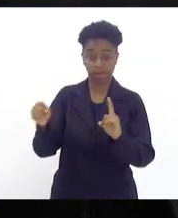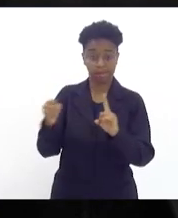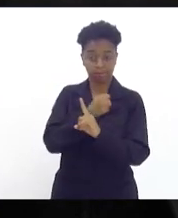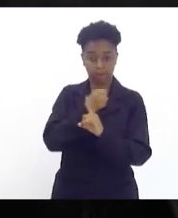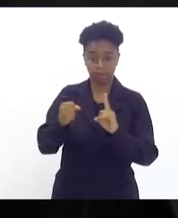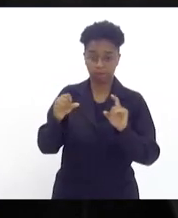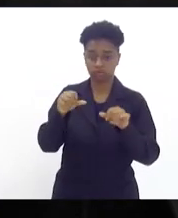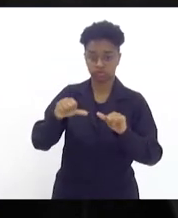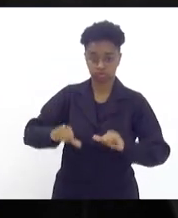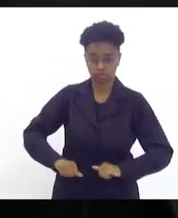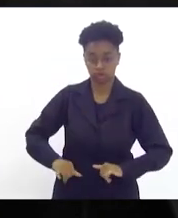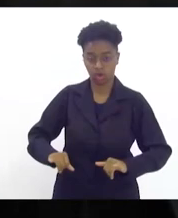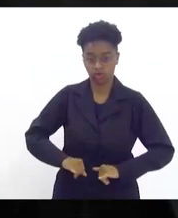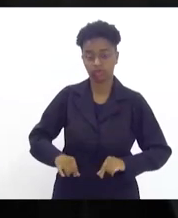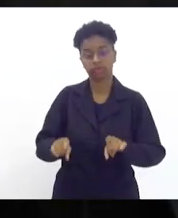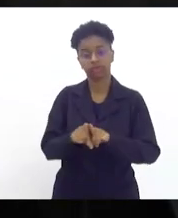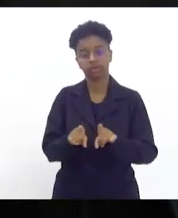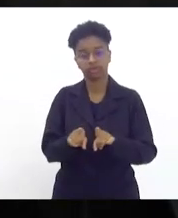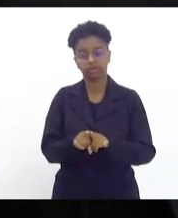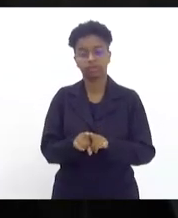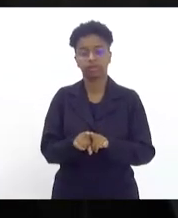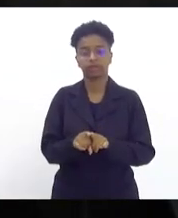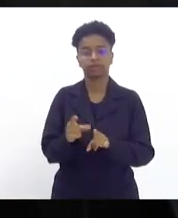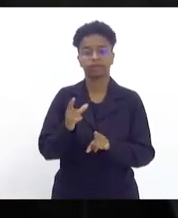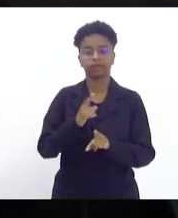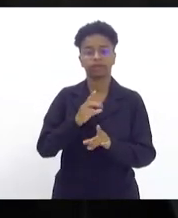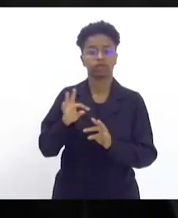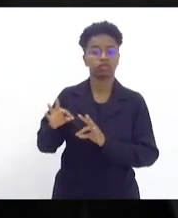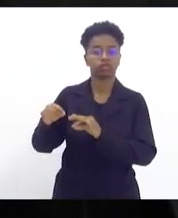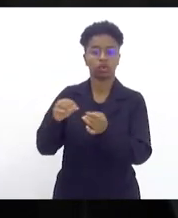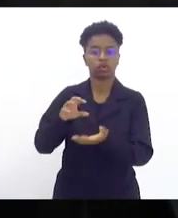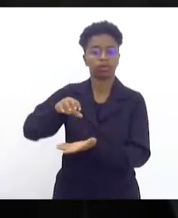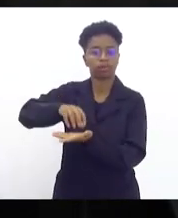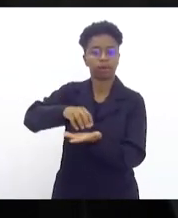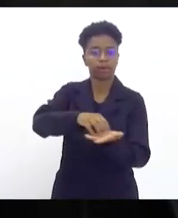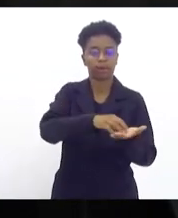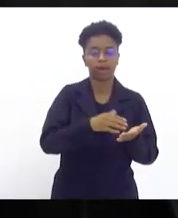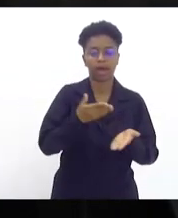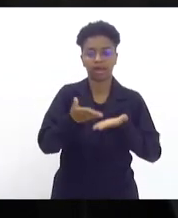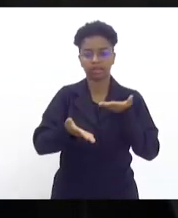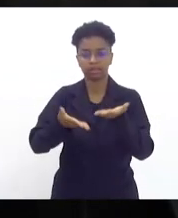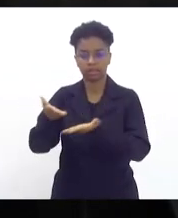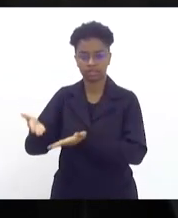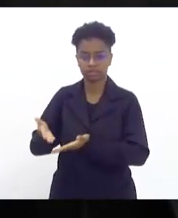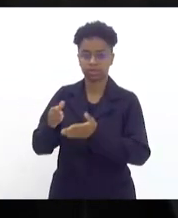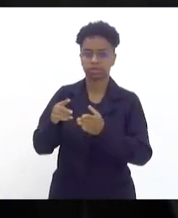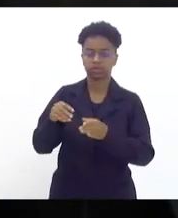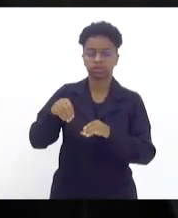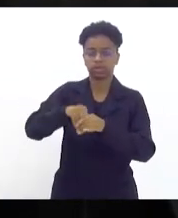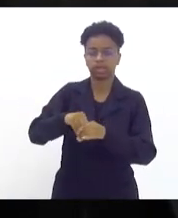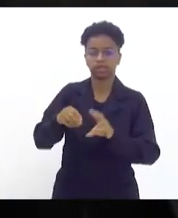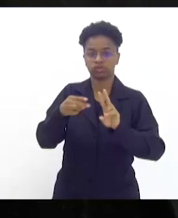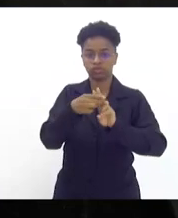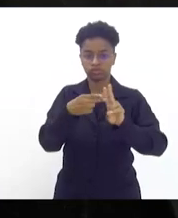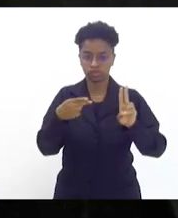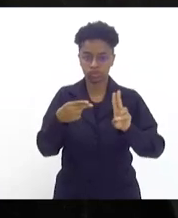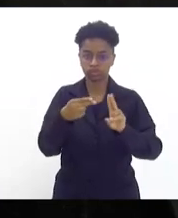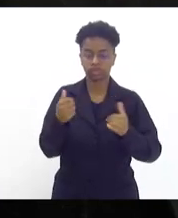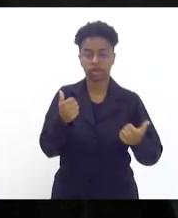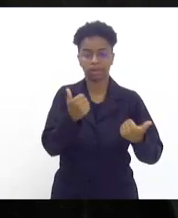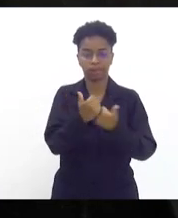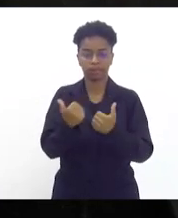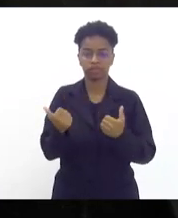violência encaminhadas por todas as unidades de atendimento do sistema único de assistência